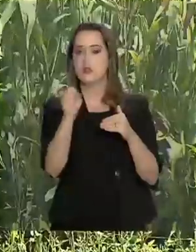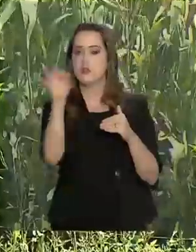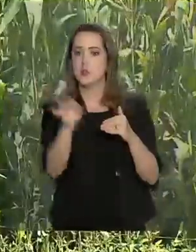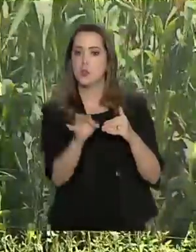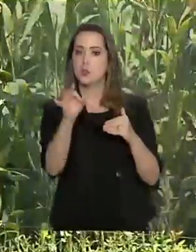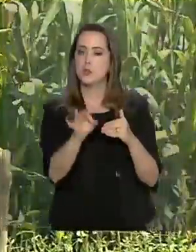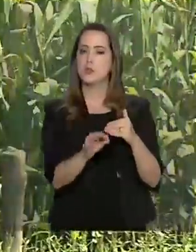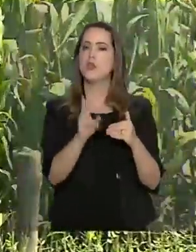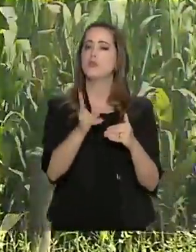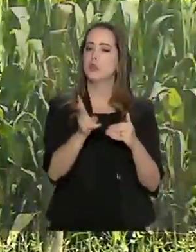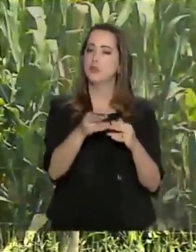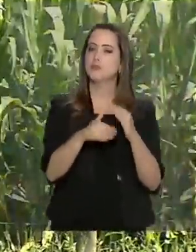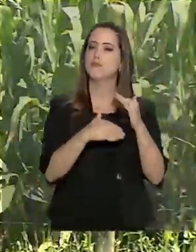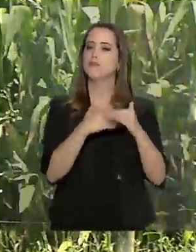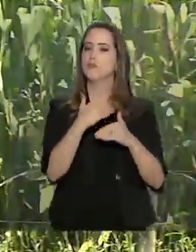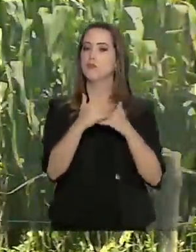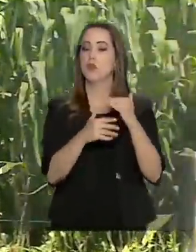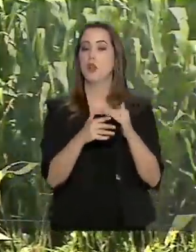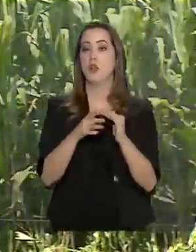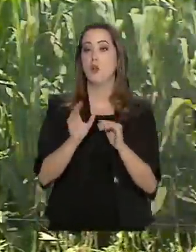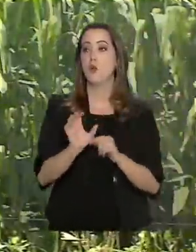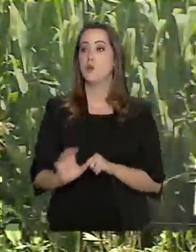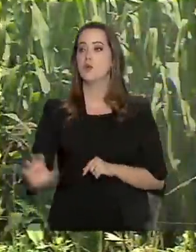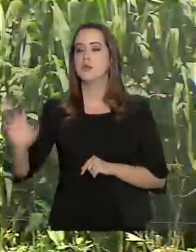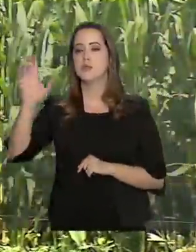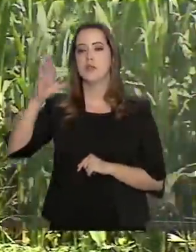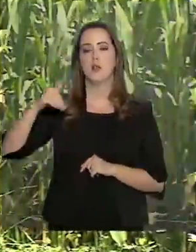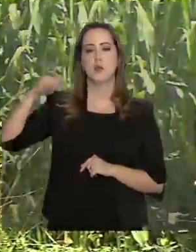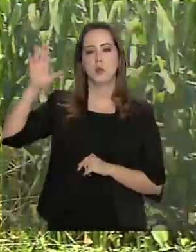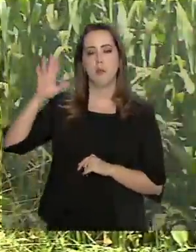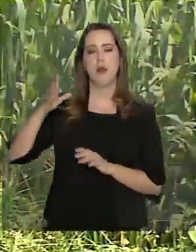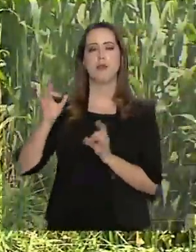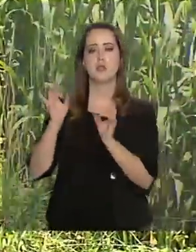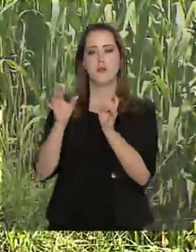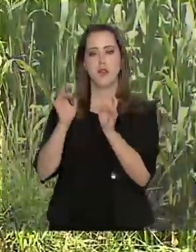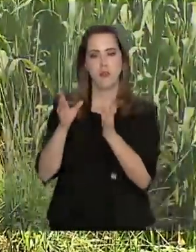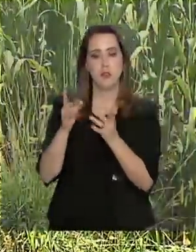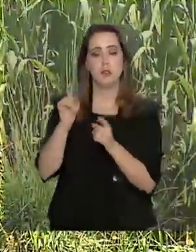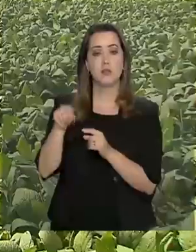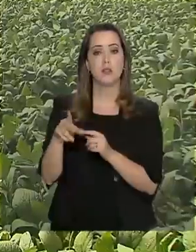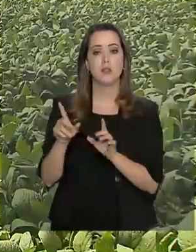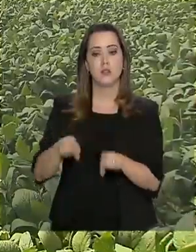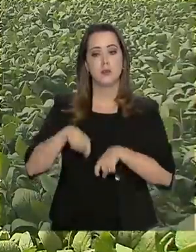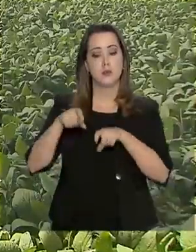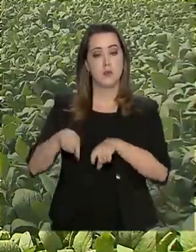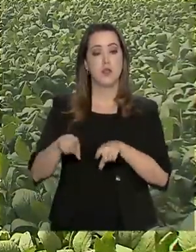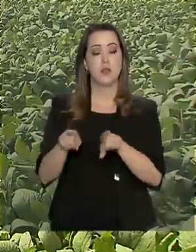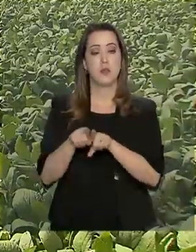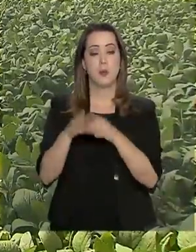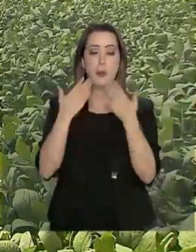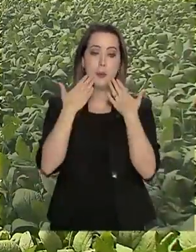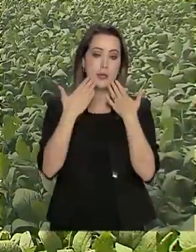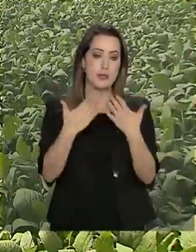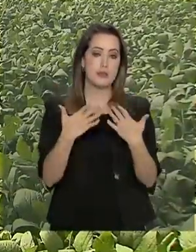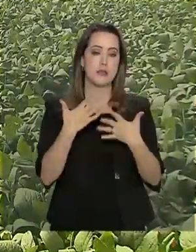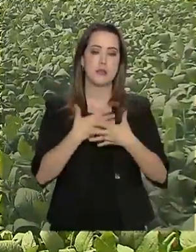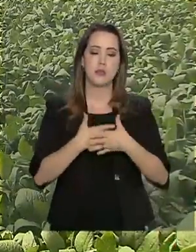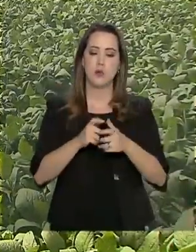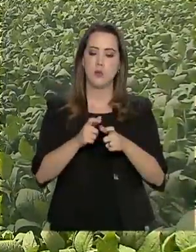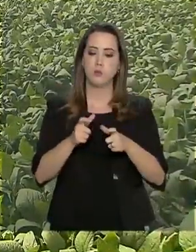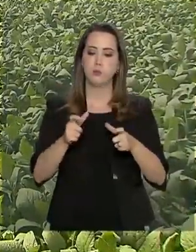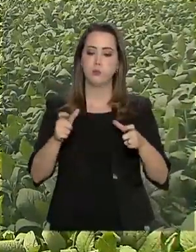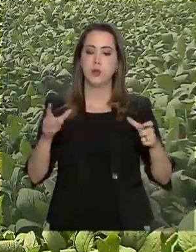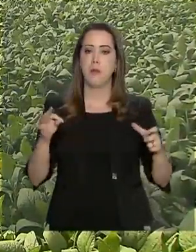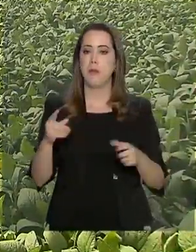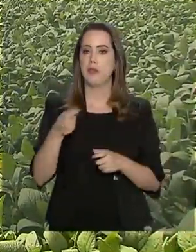Os estados que lideram a produção agropecuária e as exportações são também os que apresentam as maiores